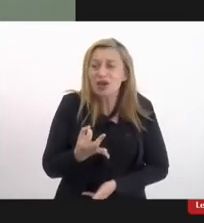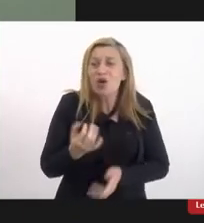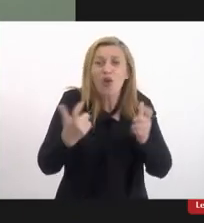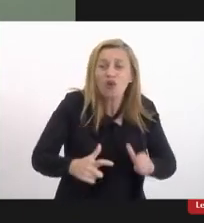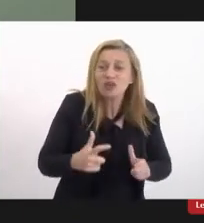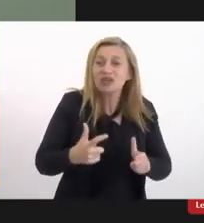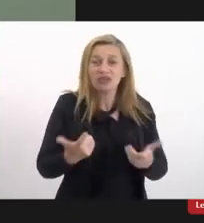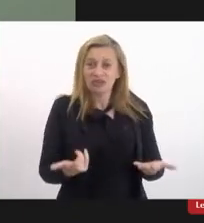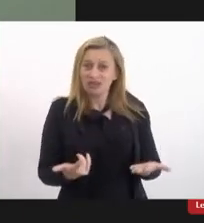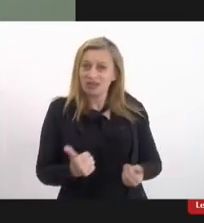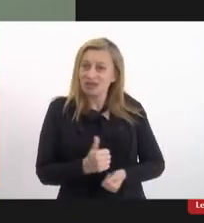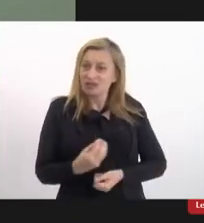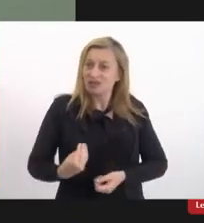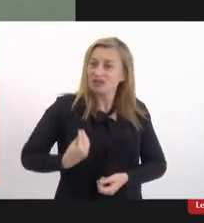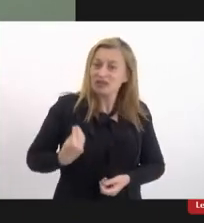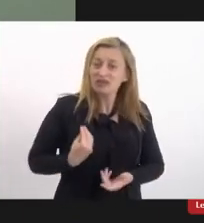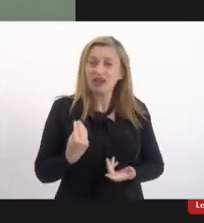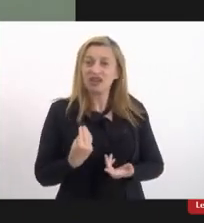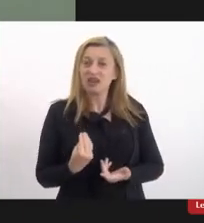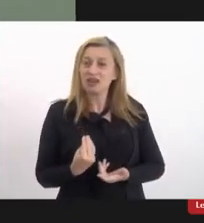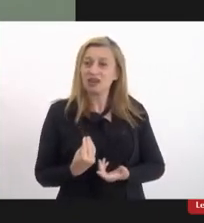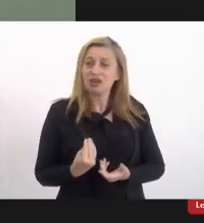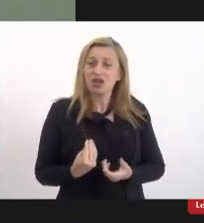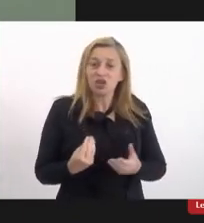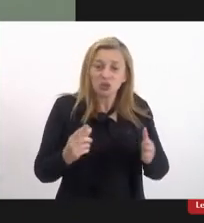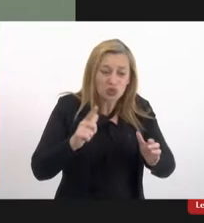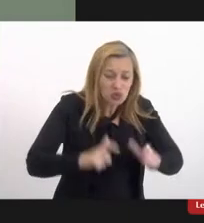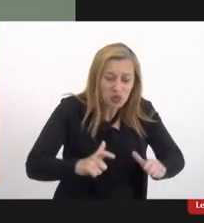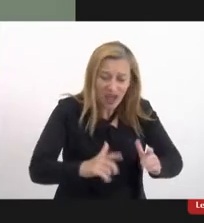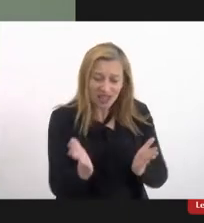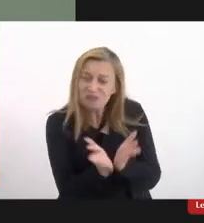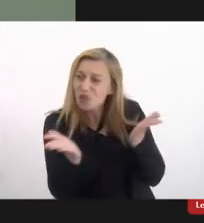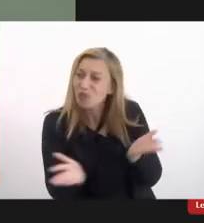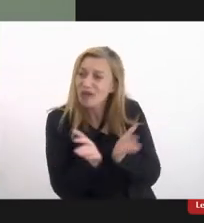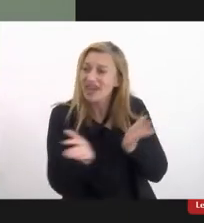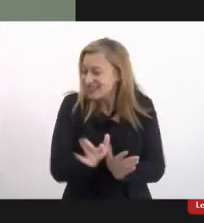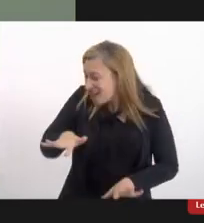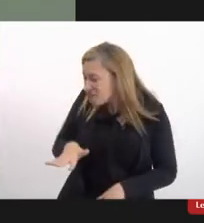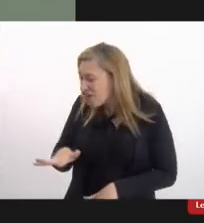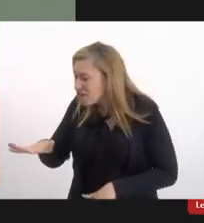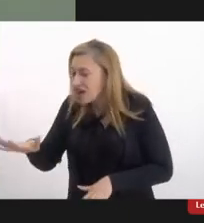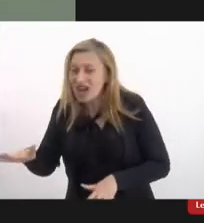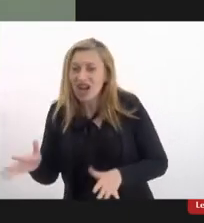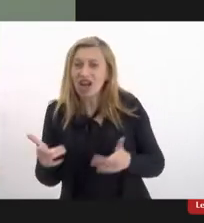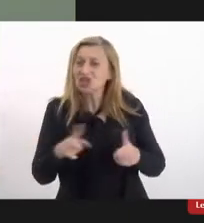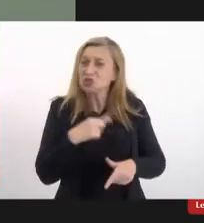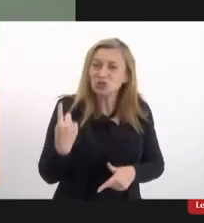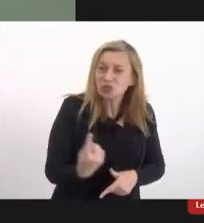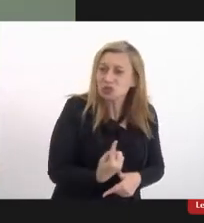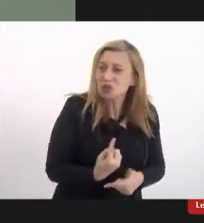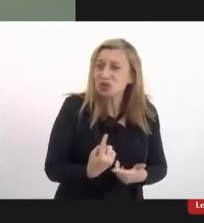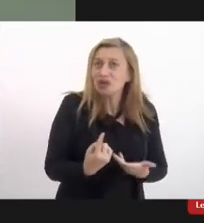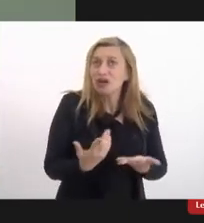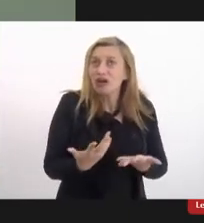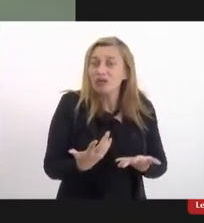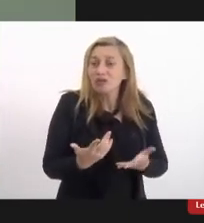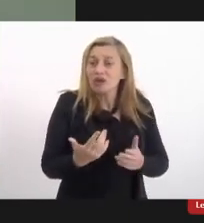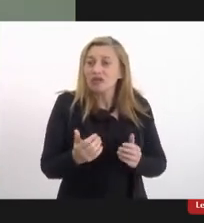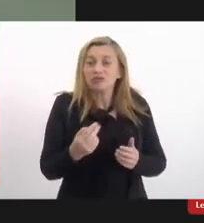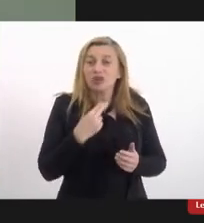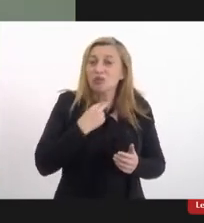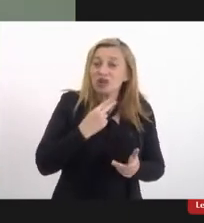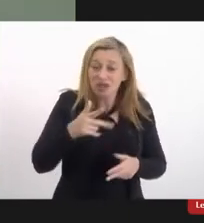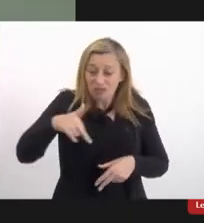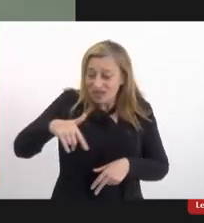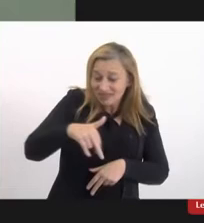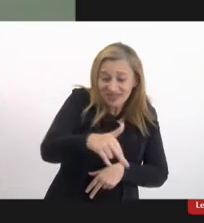não sabe que nós vivemos nos valões de pobreza nas favelas onde sequer nós podemos andar pelas